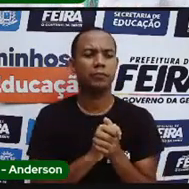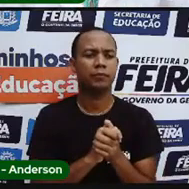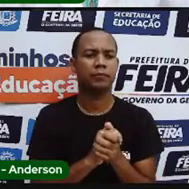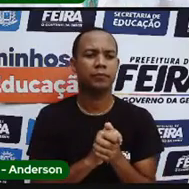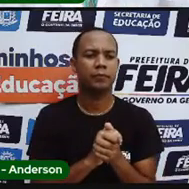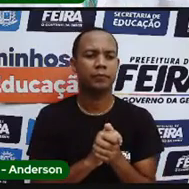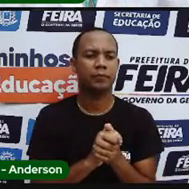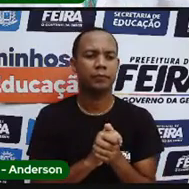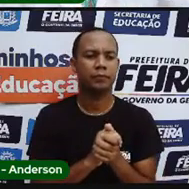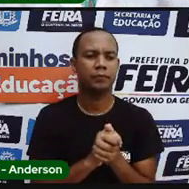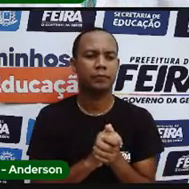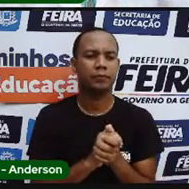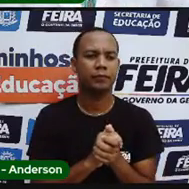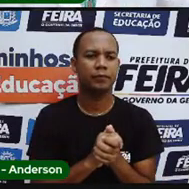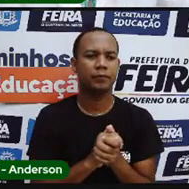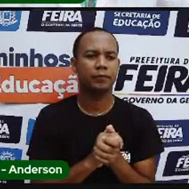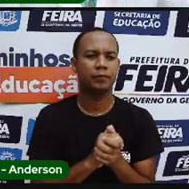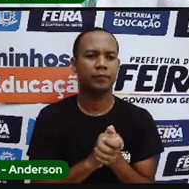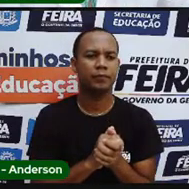Vamos que vamos.